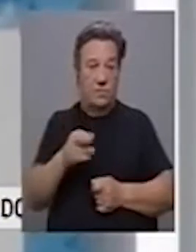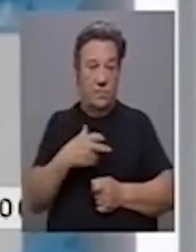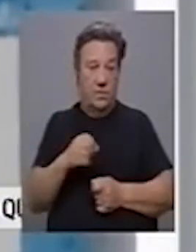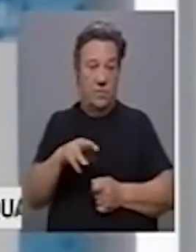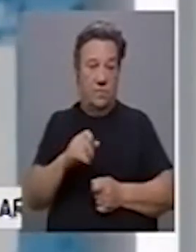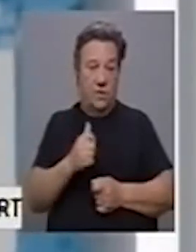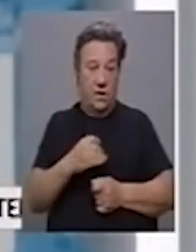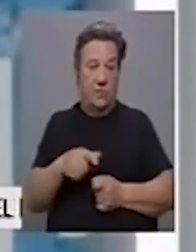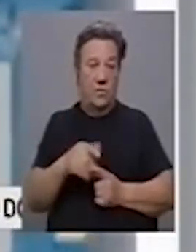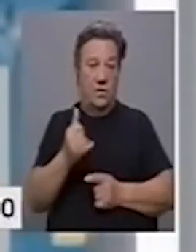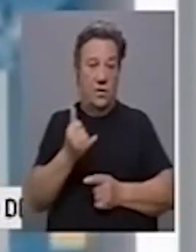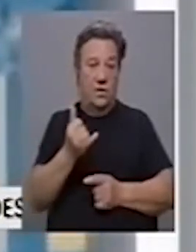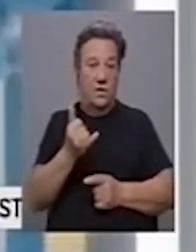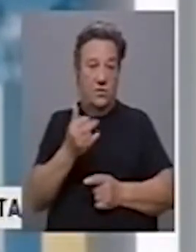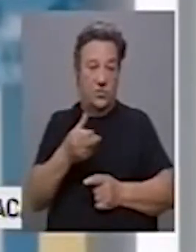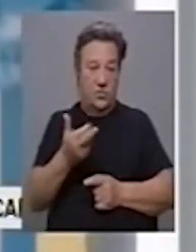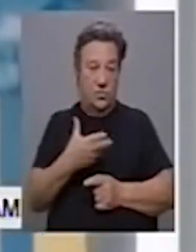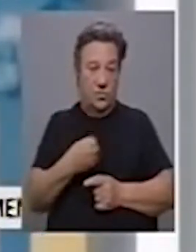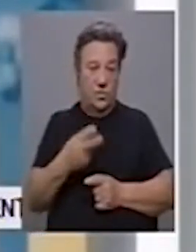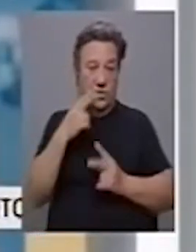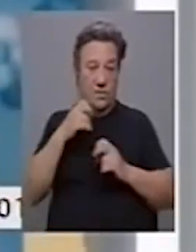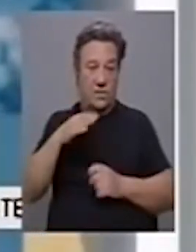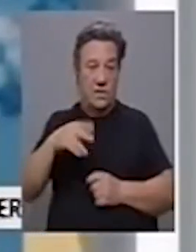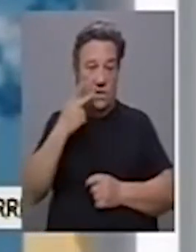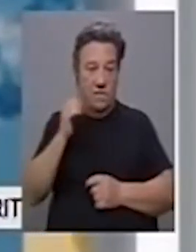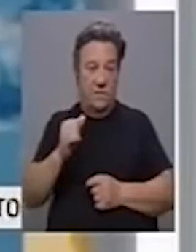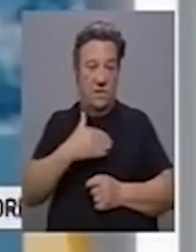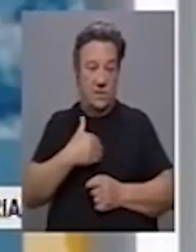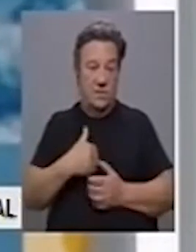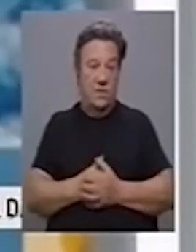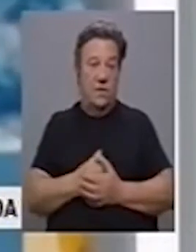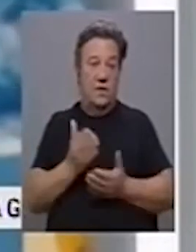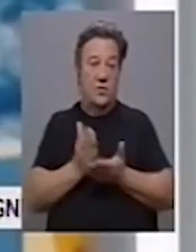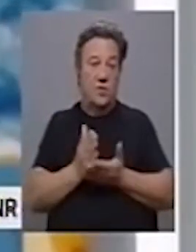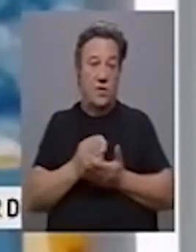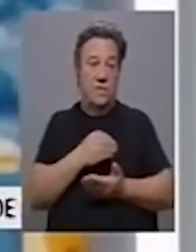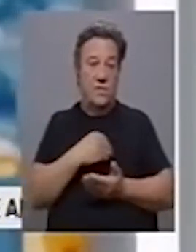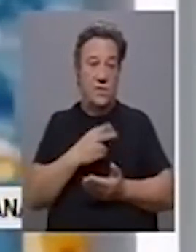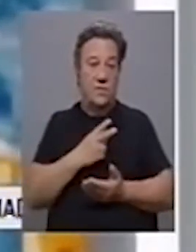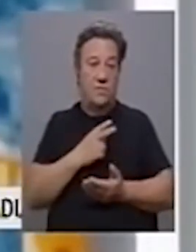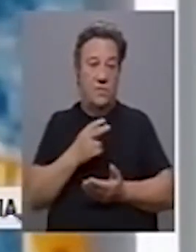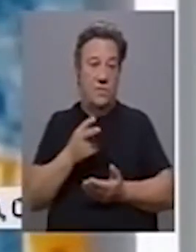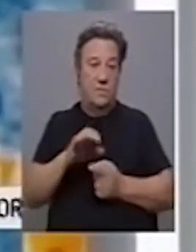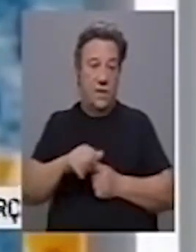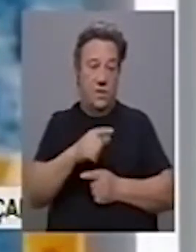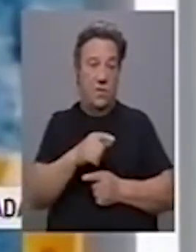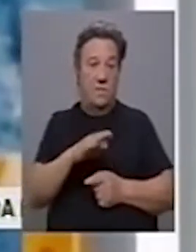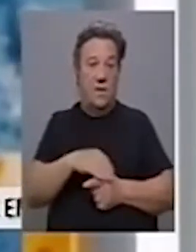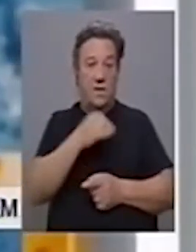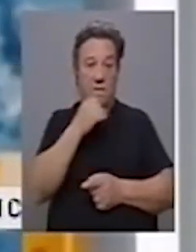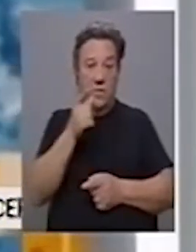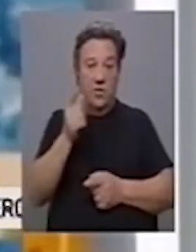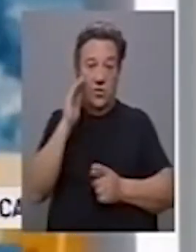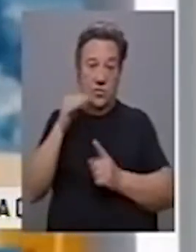Morgado, Instituto de Investigação em Ciências da Vida e Saúde da Escola de Medicina da Universidade do Minho. E para nos falar